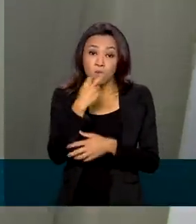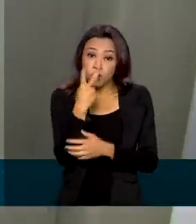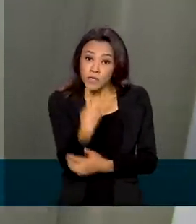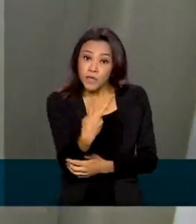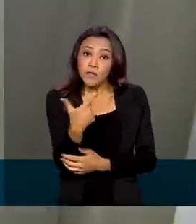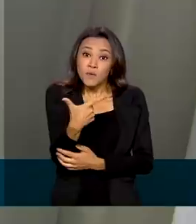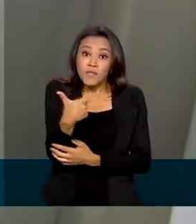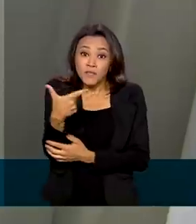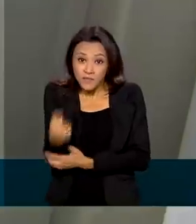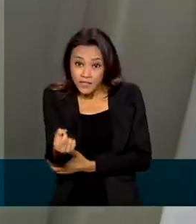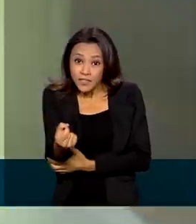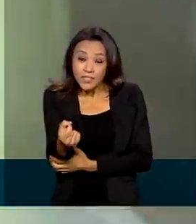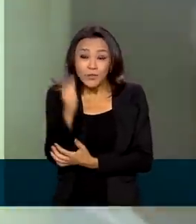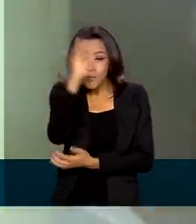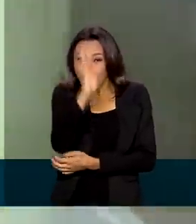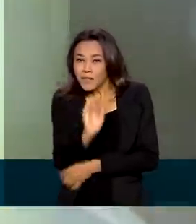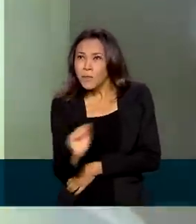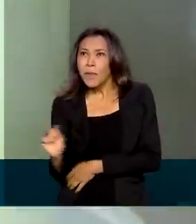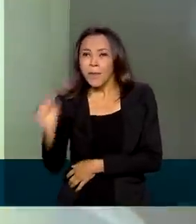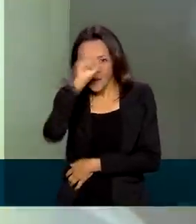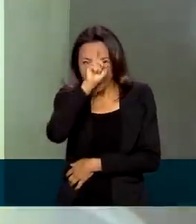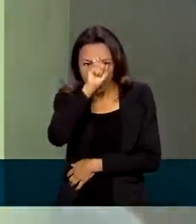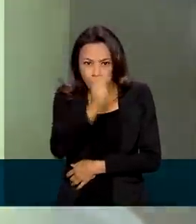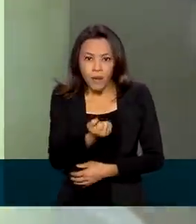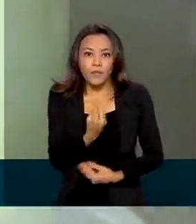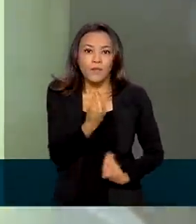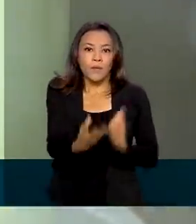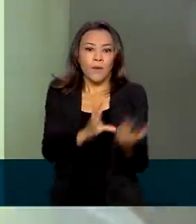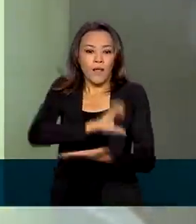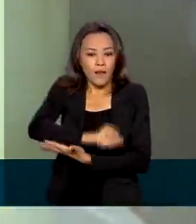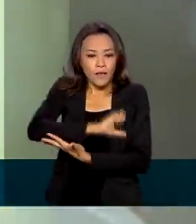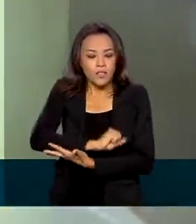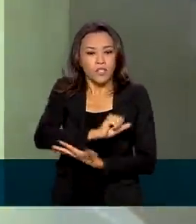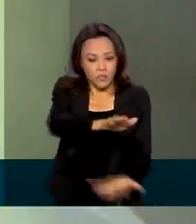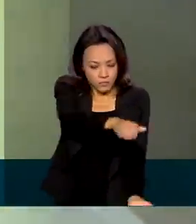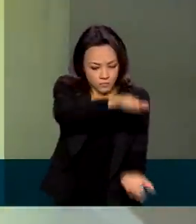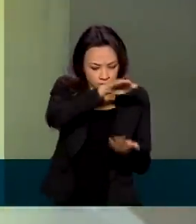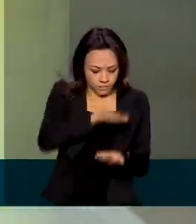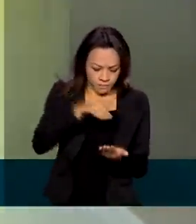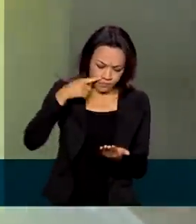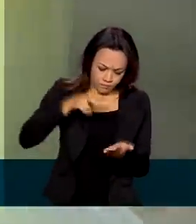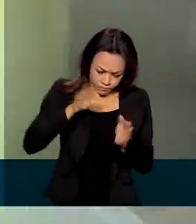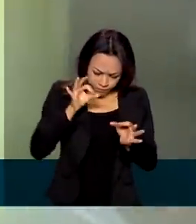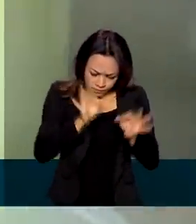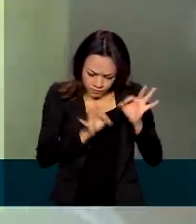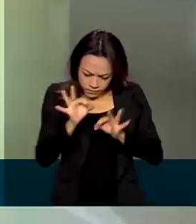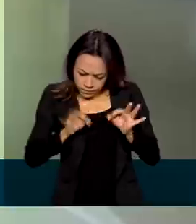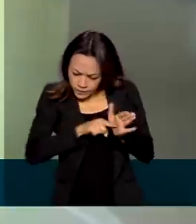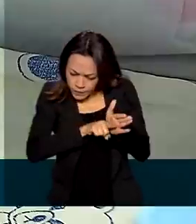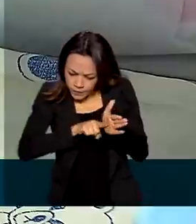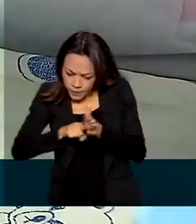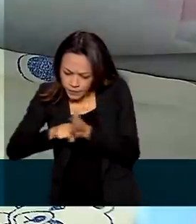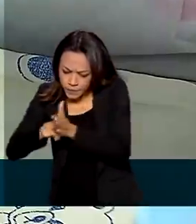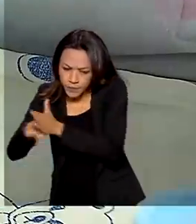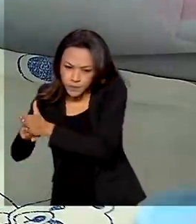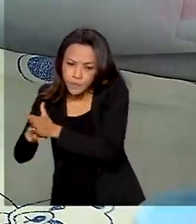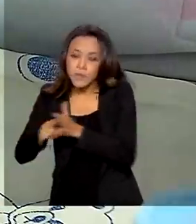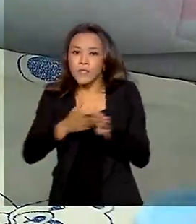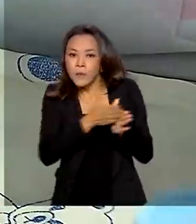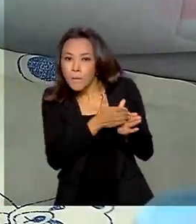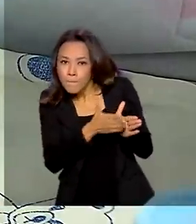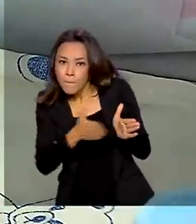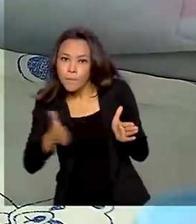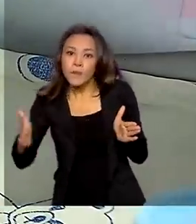espalhados por todo o país. O leite colhido é analisado, passa por processo de pasteurização e é